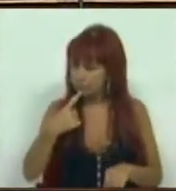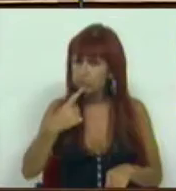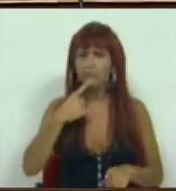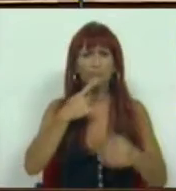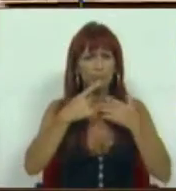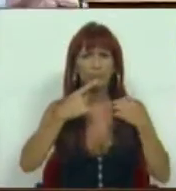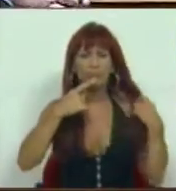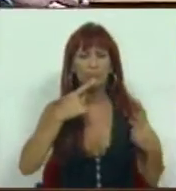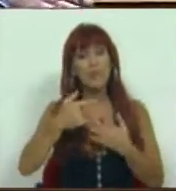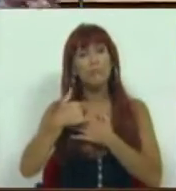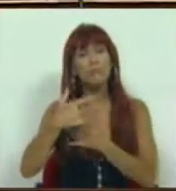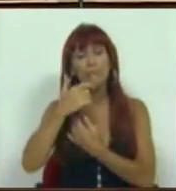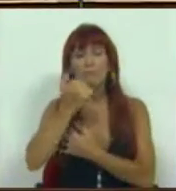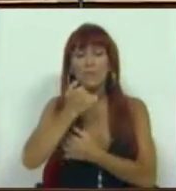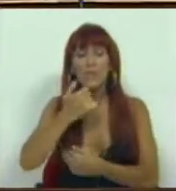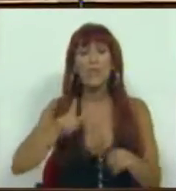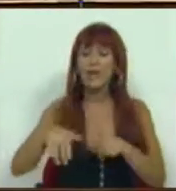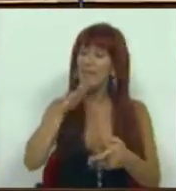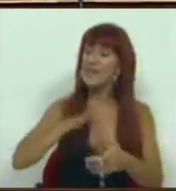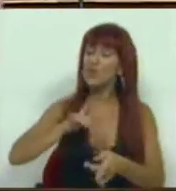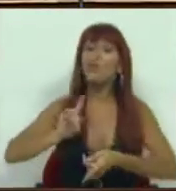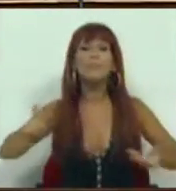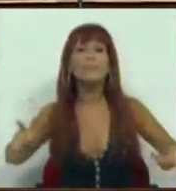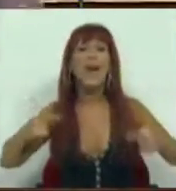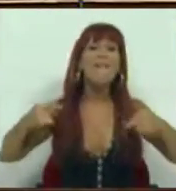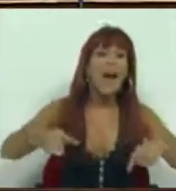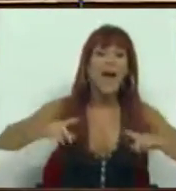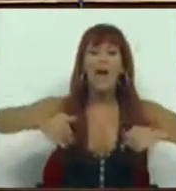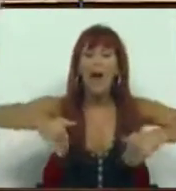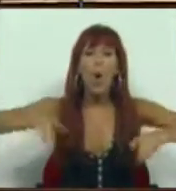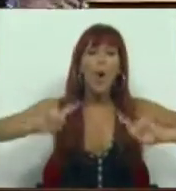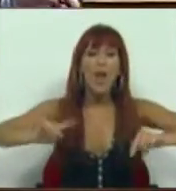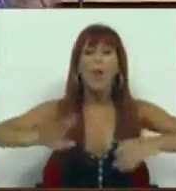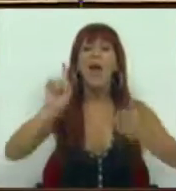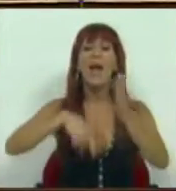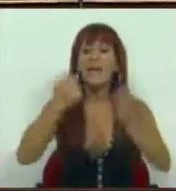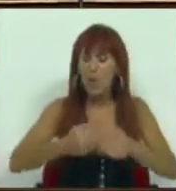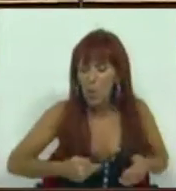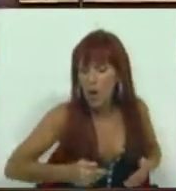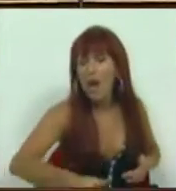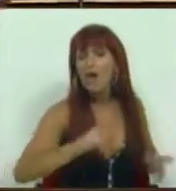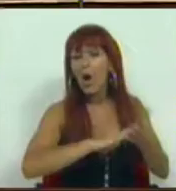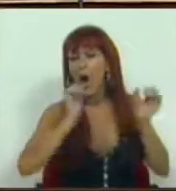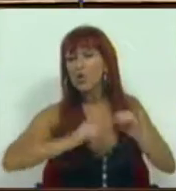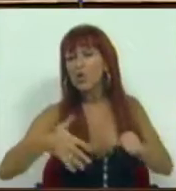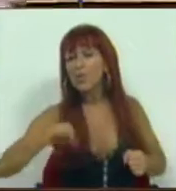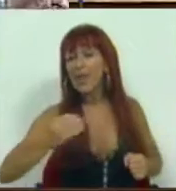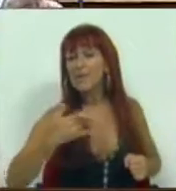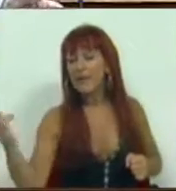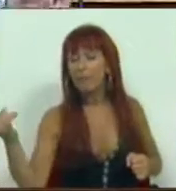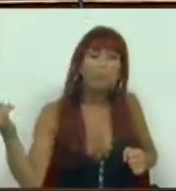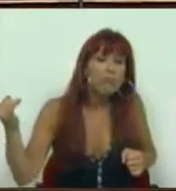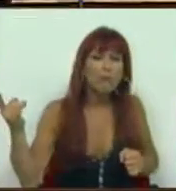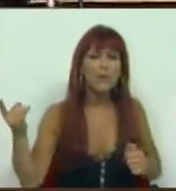apreciaremos, para nos dizer, vão ou não vão levar até ao fim esses acordos com o PSD.